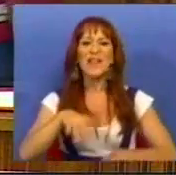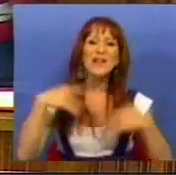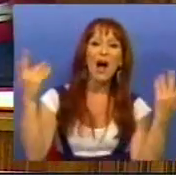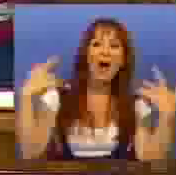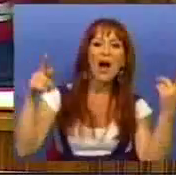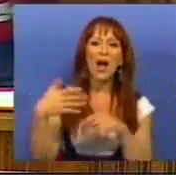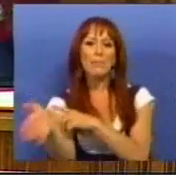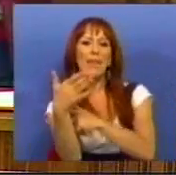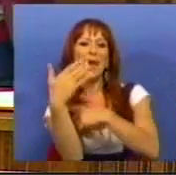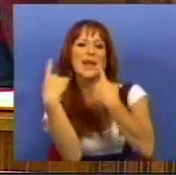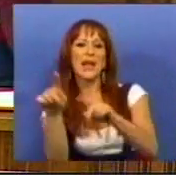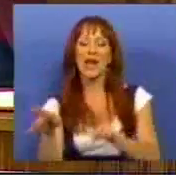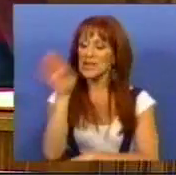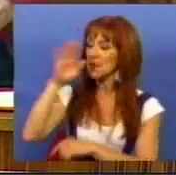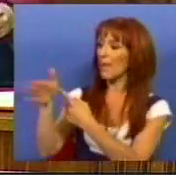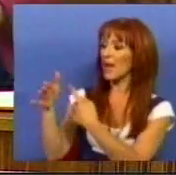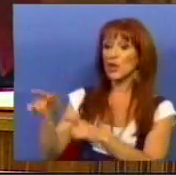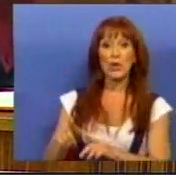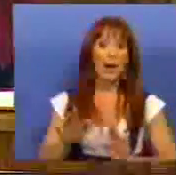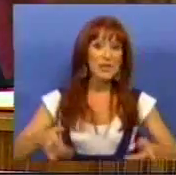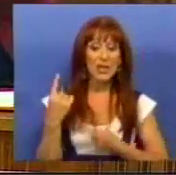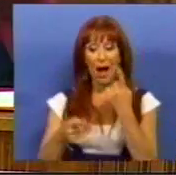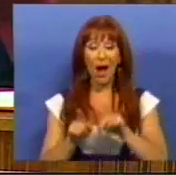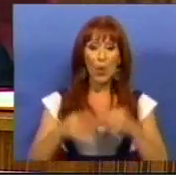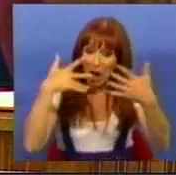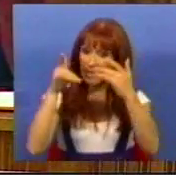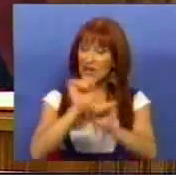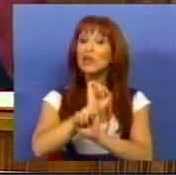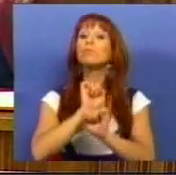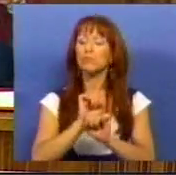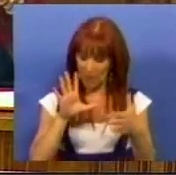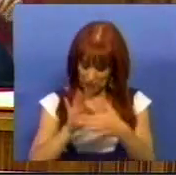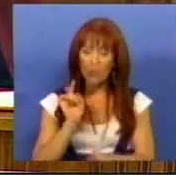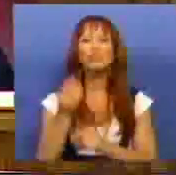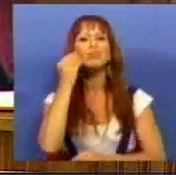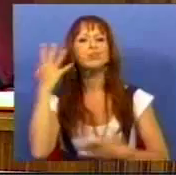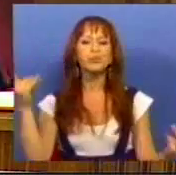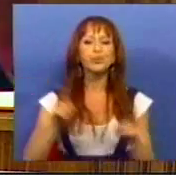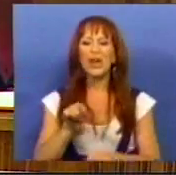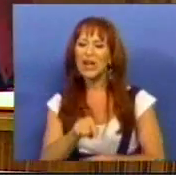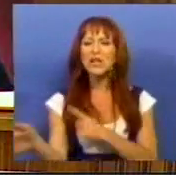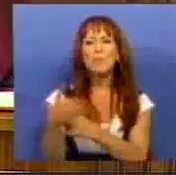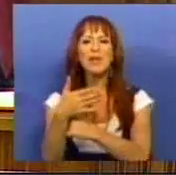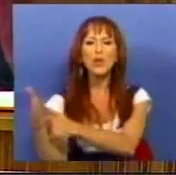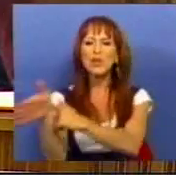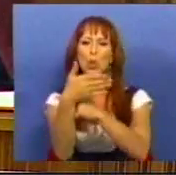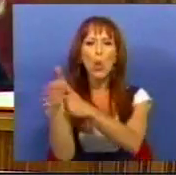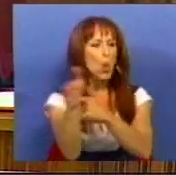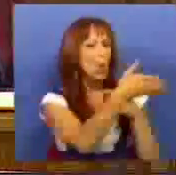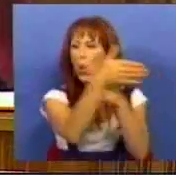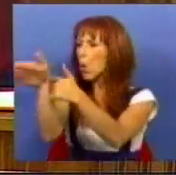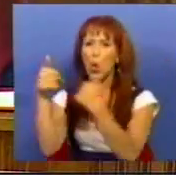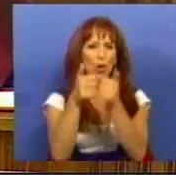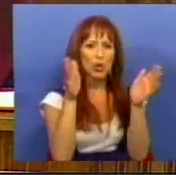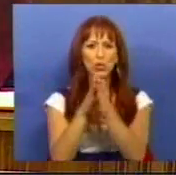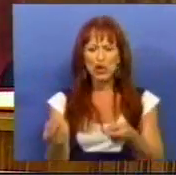que tem bandeiras. Se tem bandeiras, então é preciso que haja transparência em relação à forma como essas bandeiras são transportadas